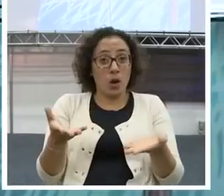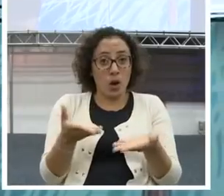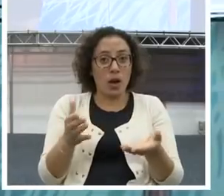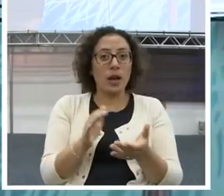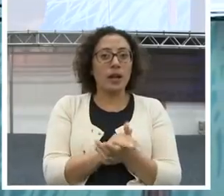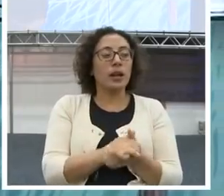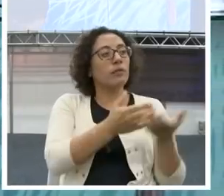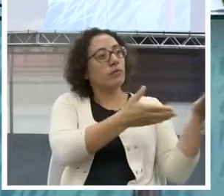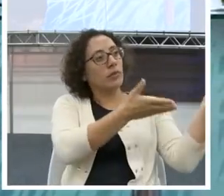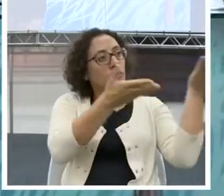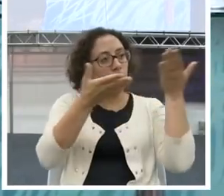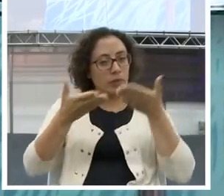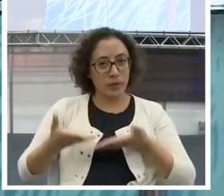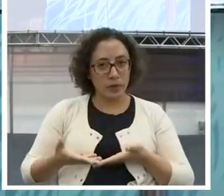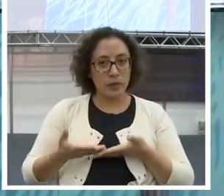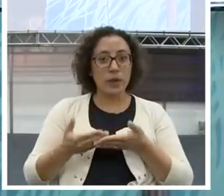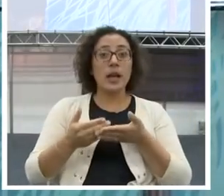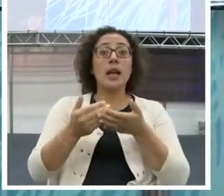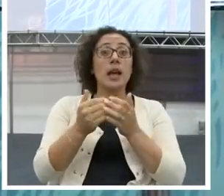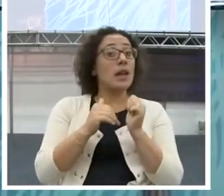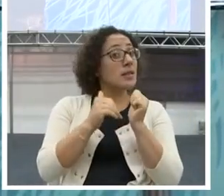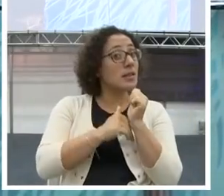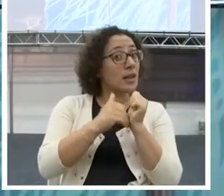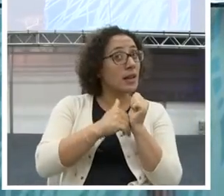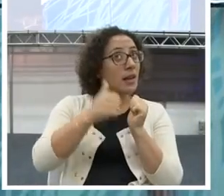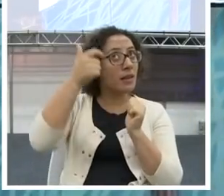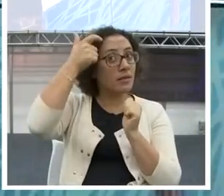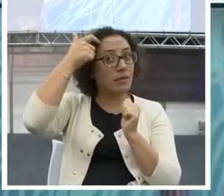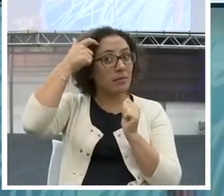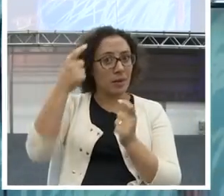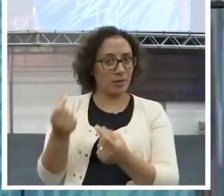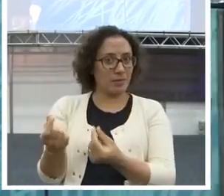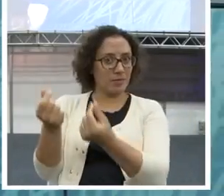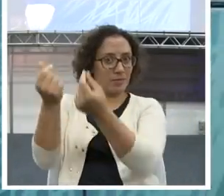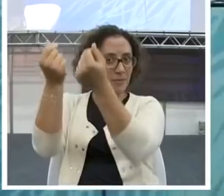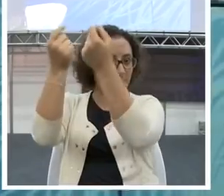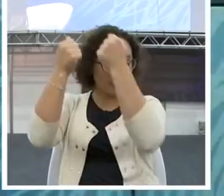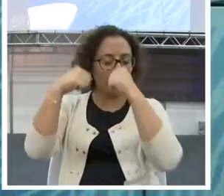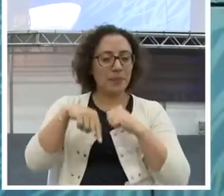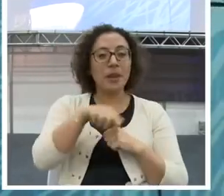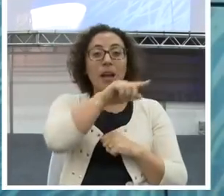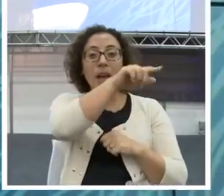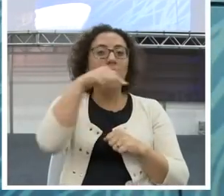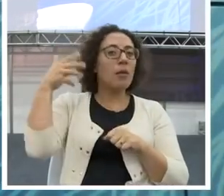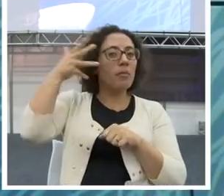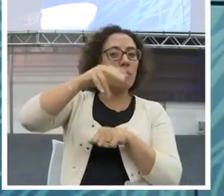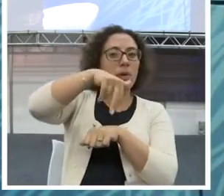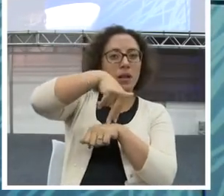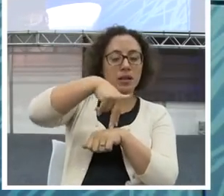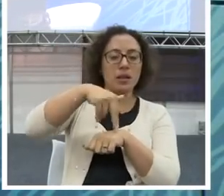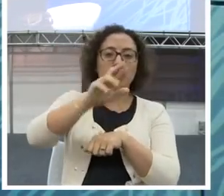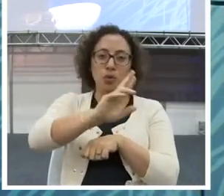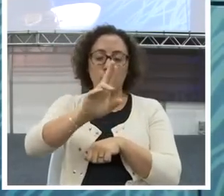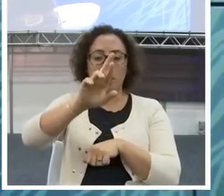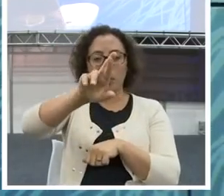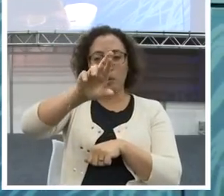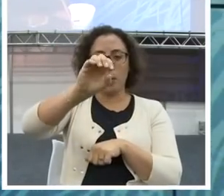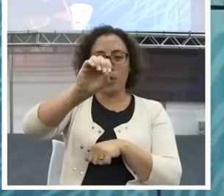Vamos trazer os Segredos de uma Mente Milionária, nosso palestrante Roberto Navarro.